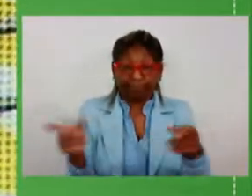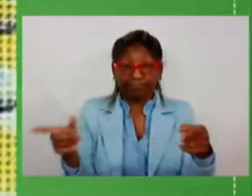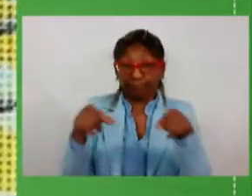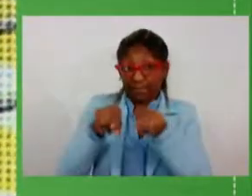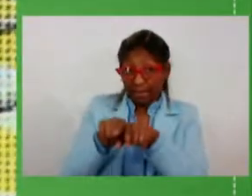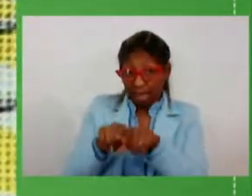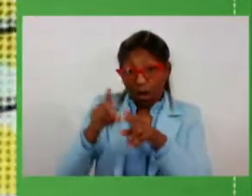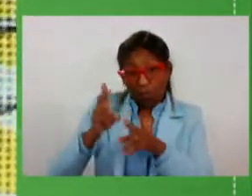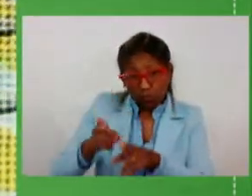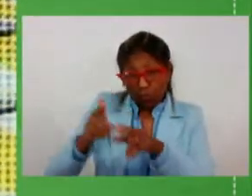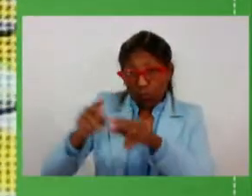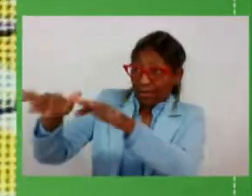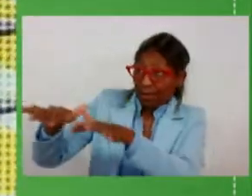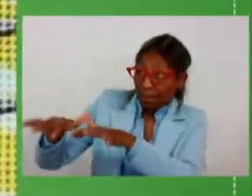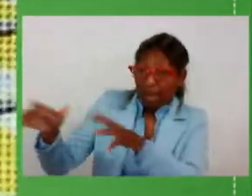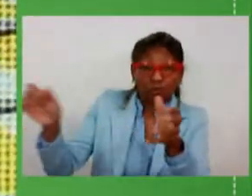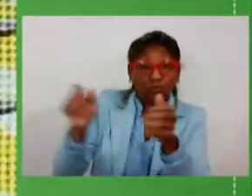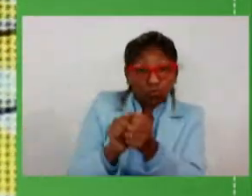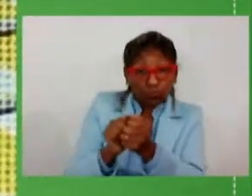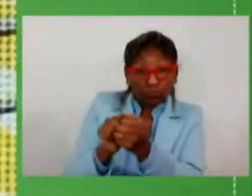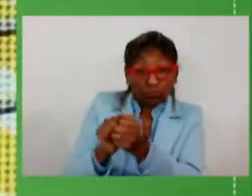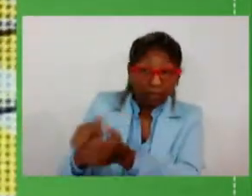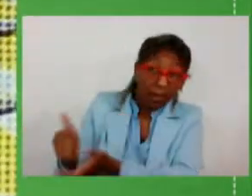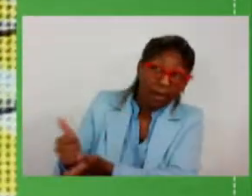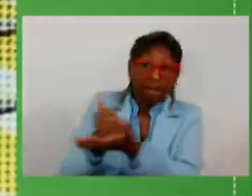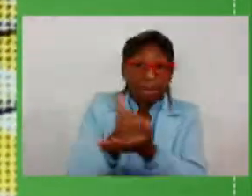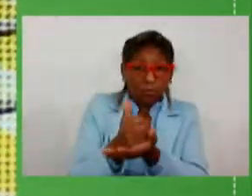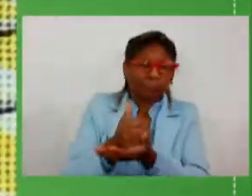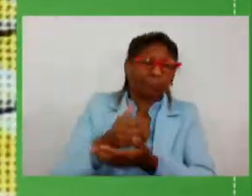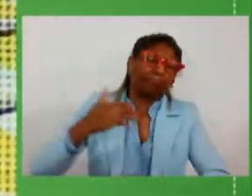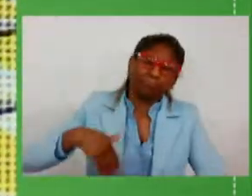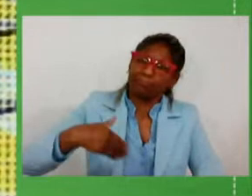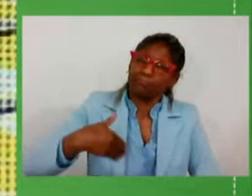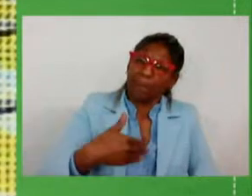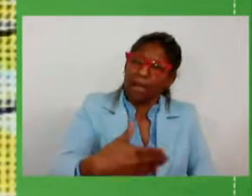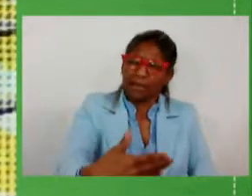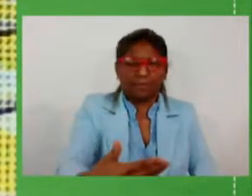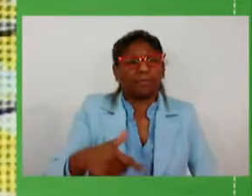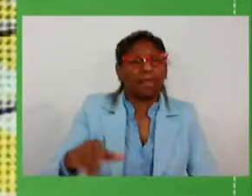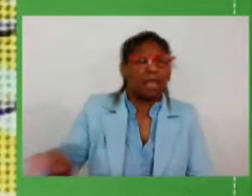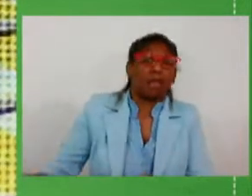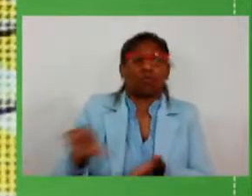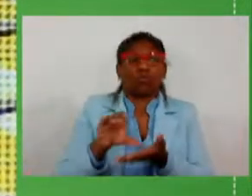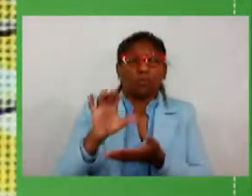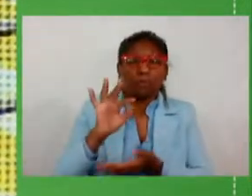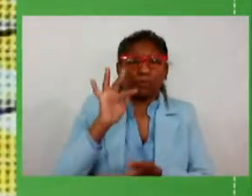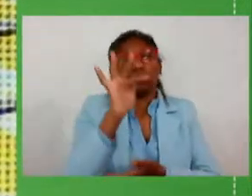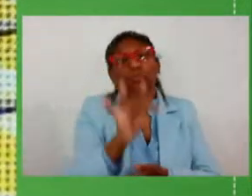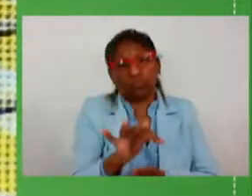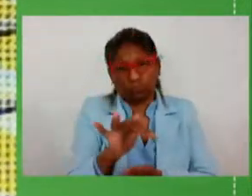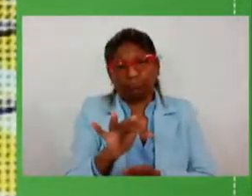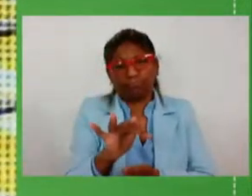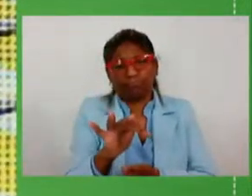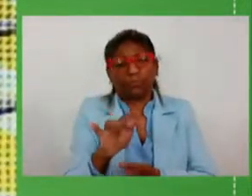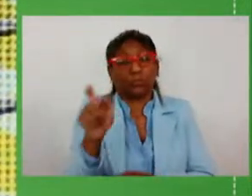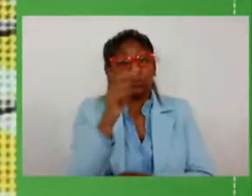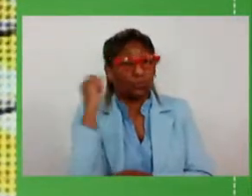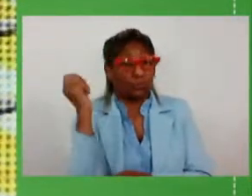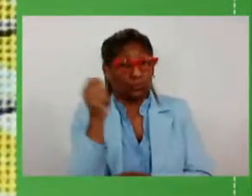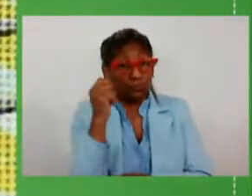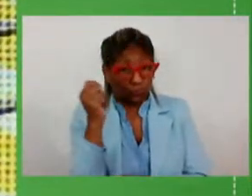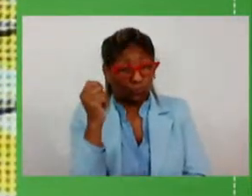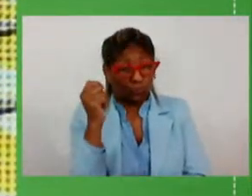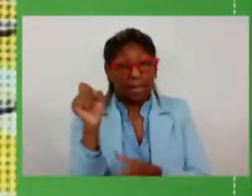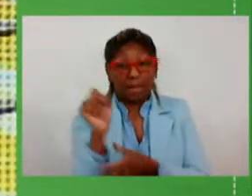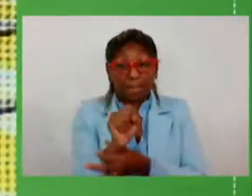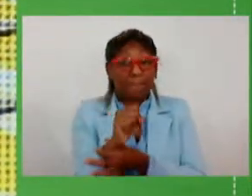com a Assembleia Legislativa que certamente a gente vai alavancar ainda mais recursos pela frente para o futuro do Rio Grande do Sul e para garantir que